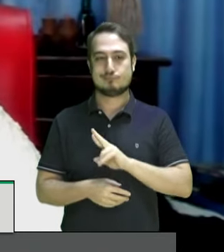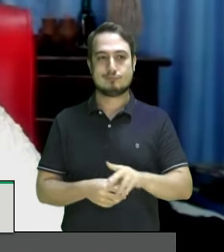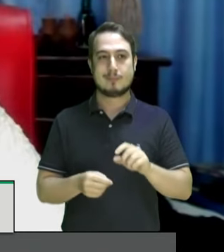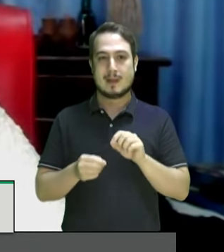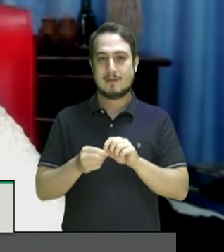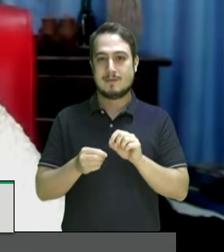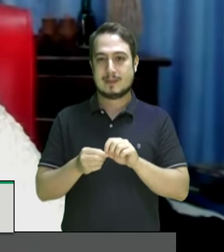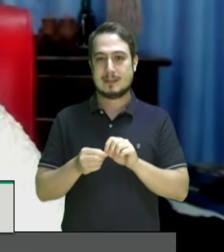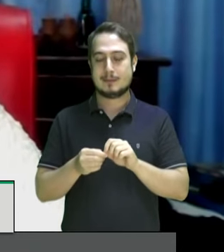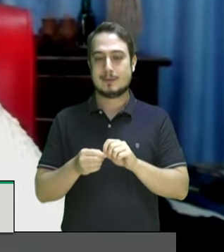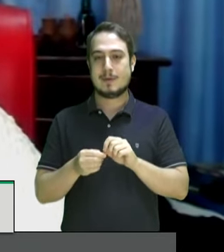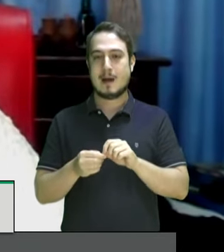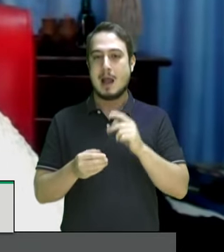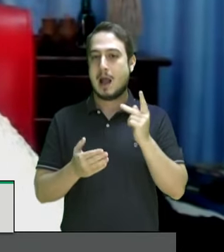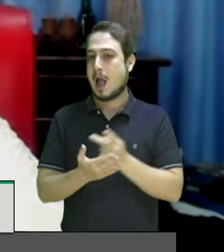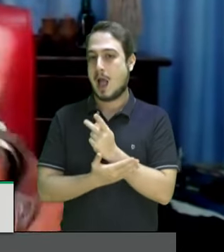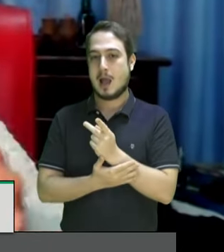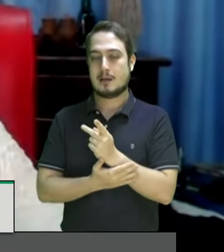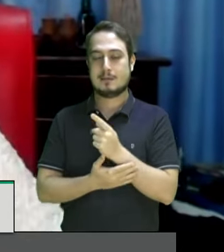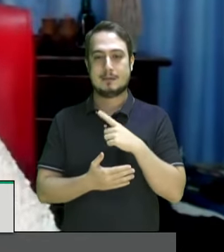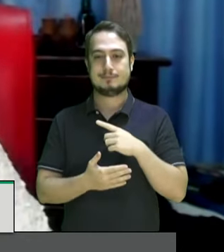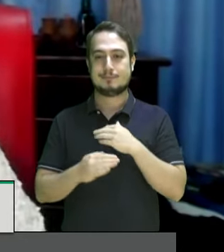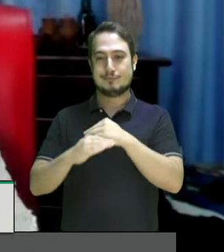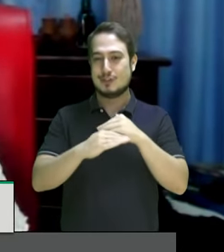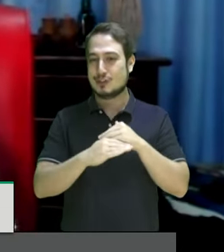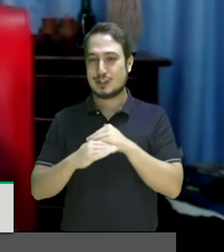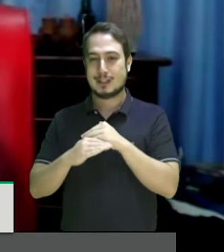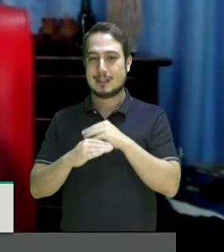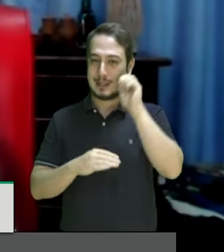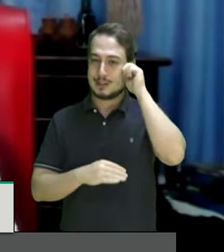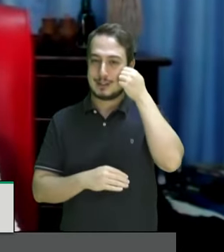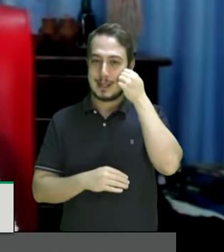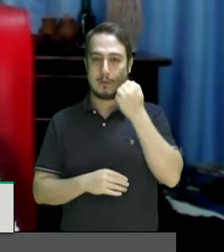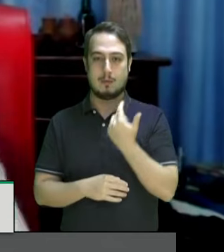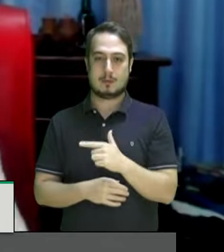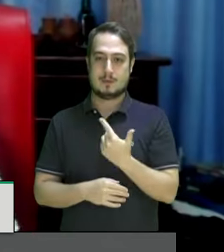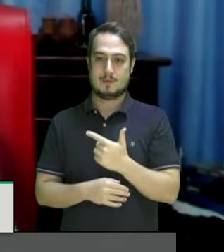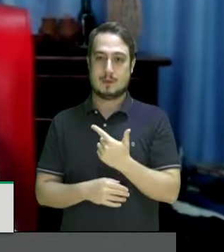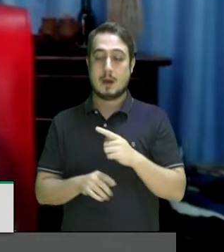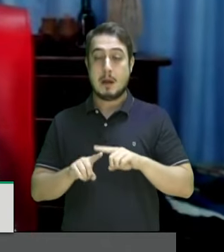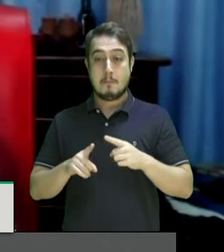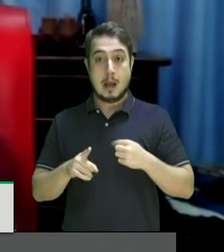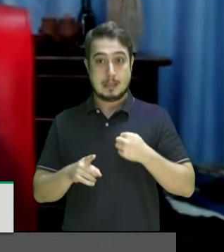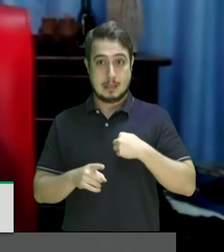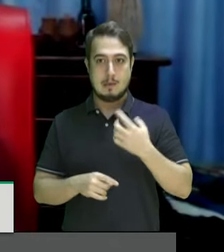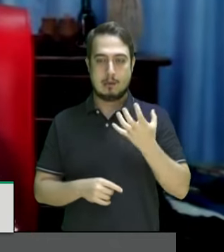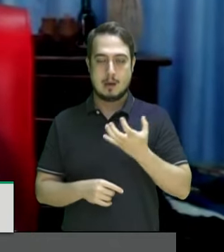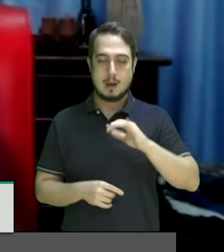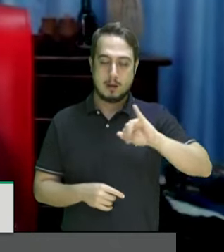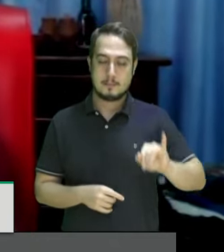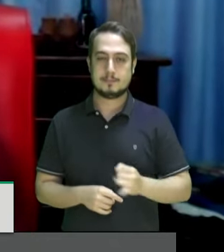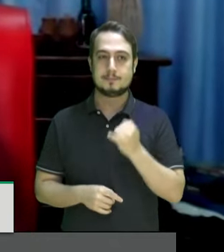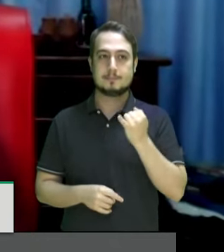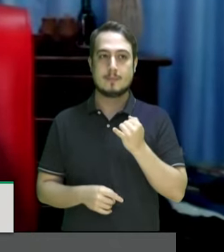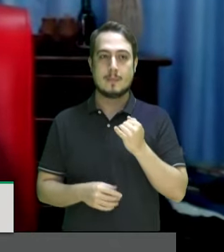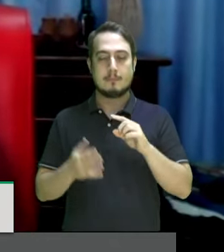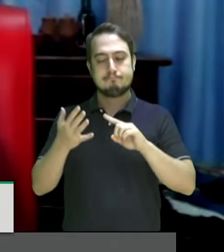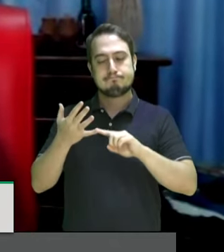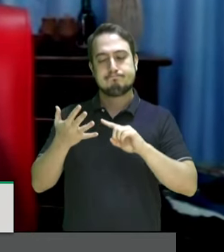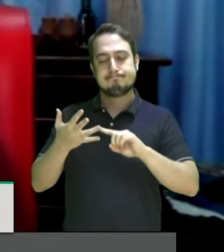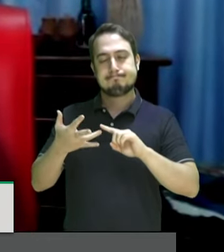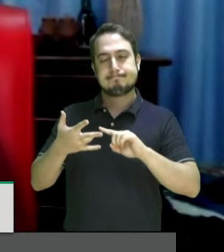precisava ser cumprido para que desse dignidade para a população negra nesse país mas quero aproveitar e dar algumas